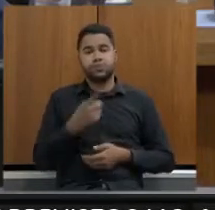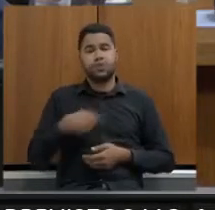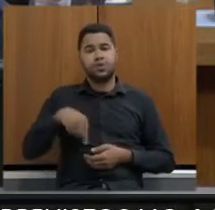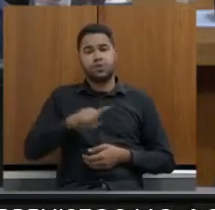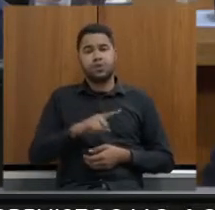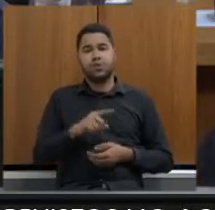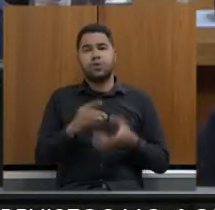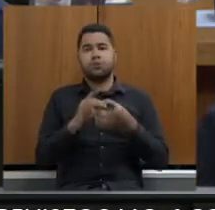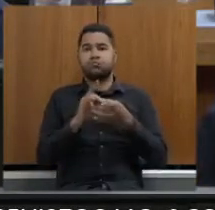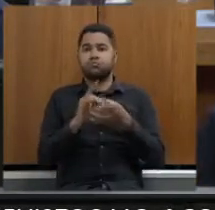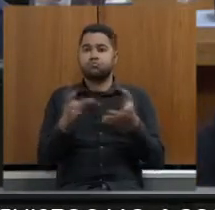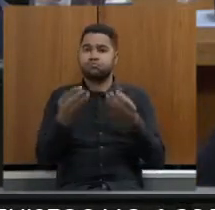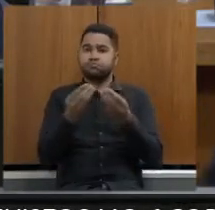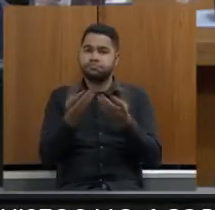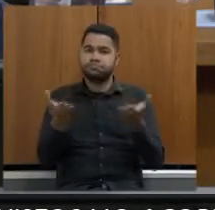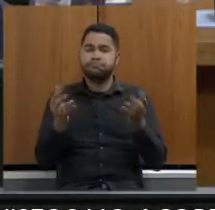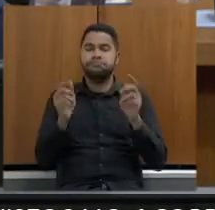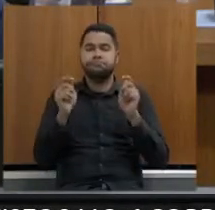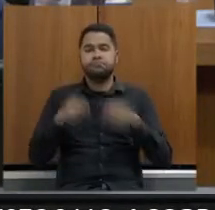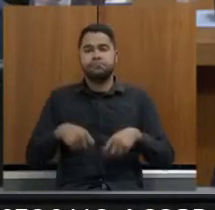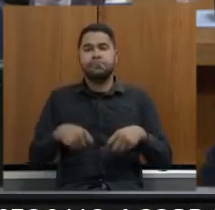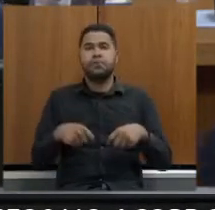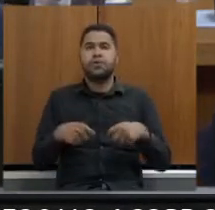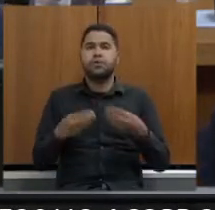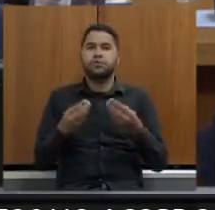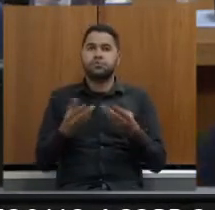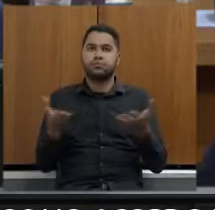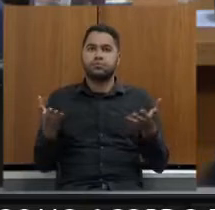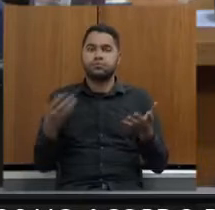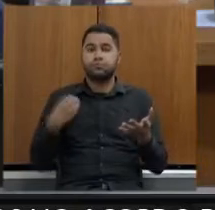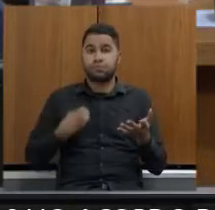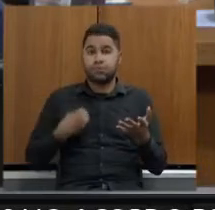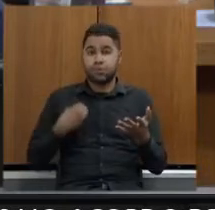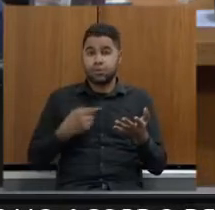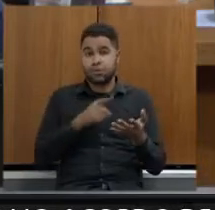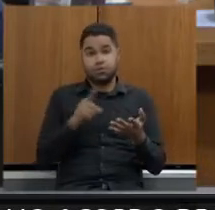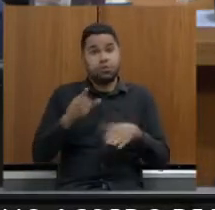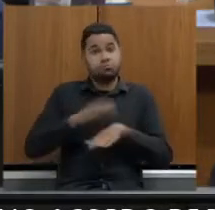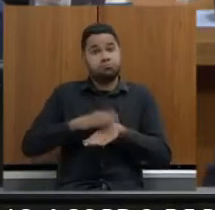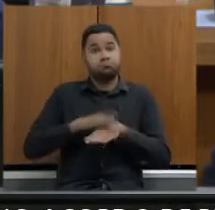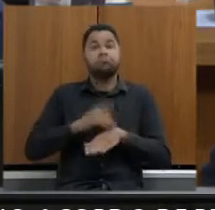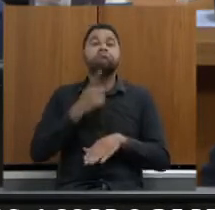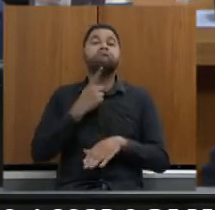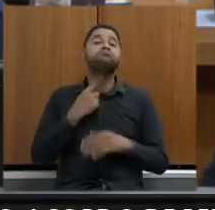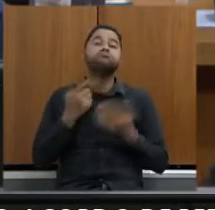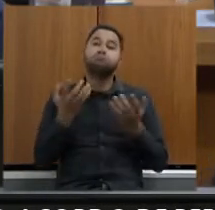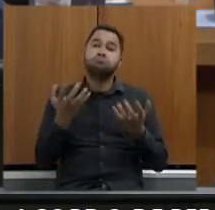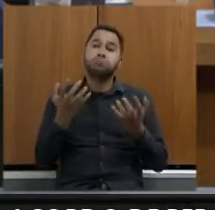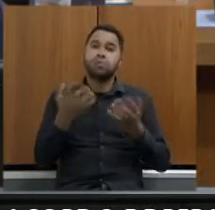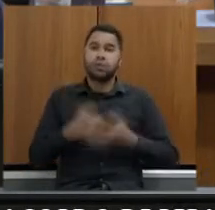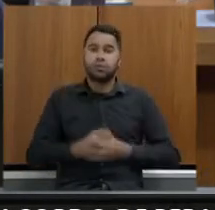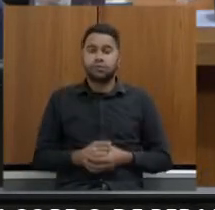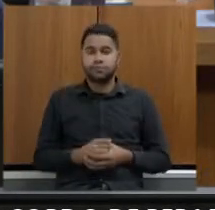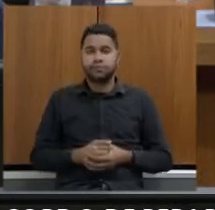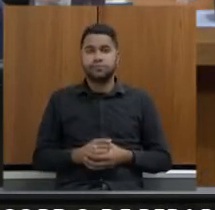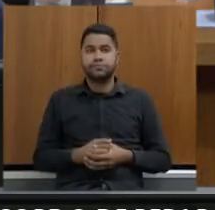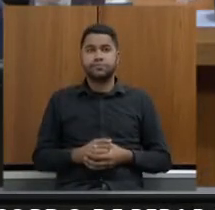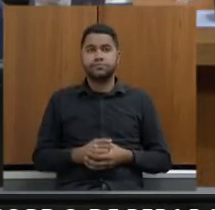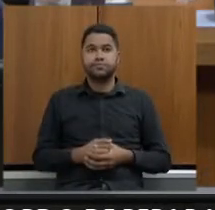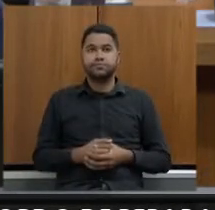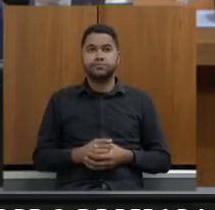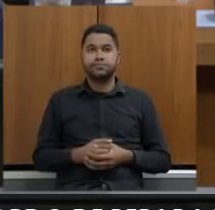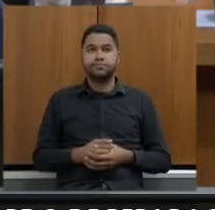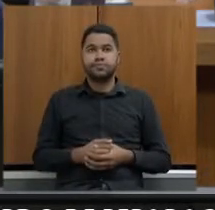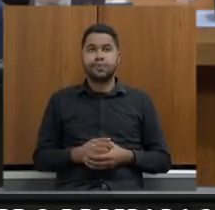conceder para que a gente possa prestigiar o público presente se assim o desejarem algum de vocês os senhores que quer por favor se diga